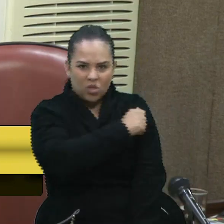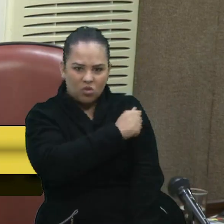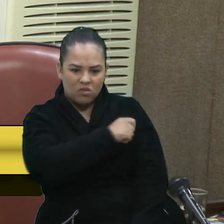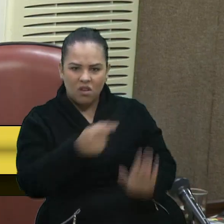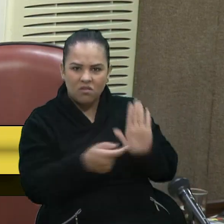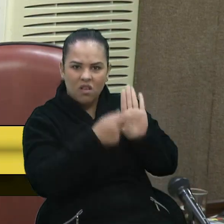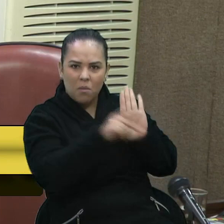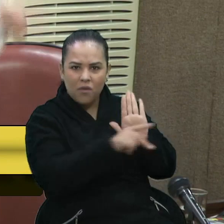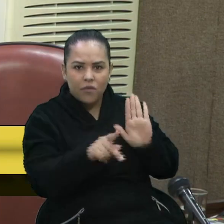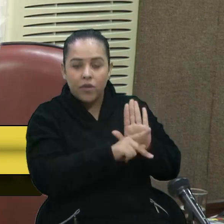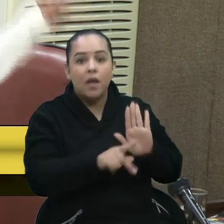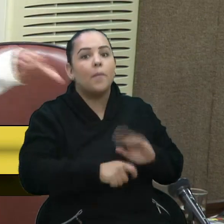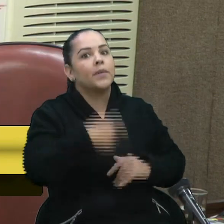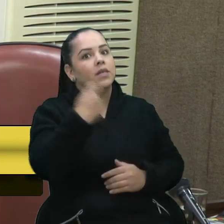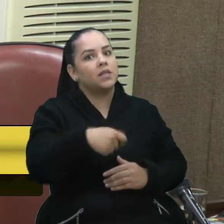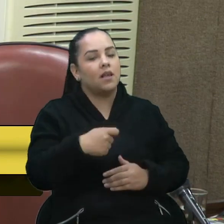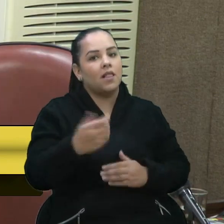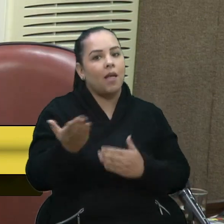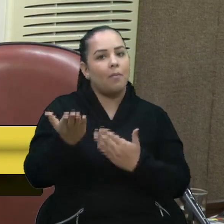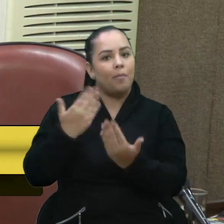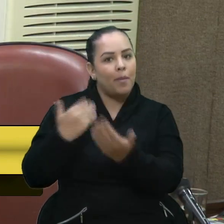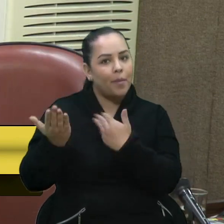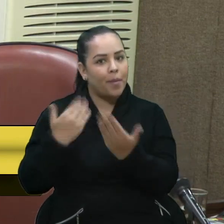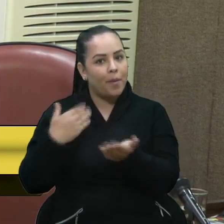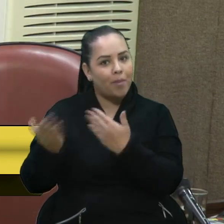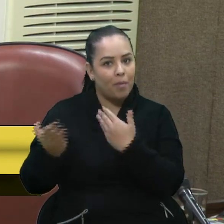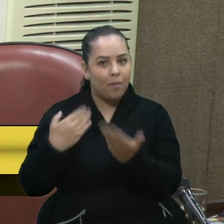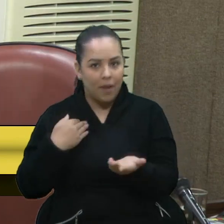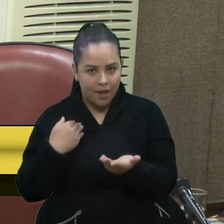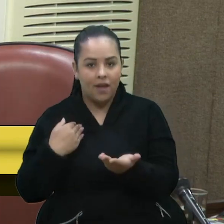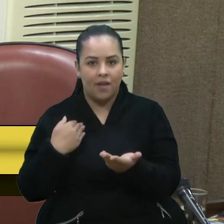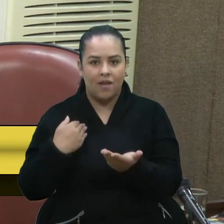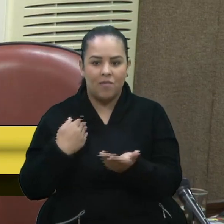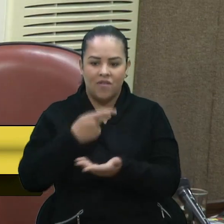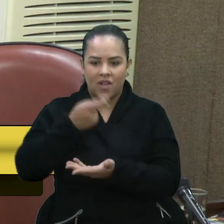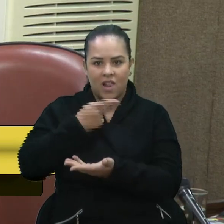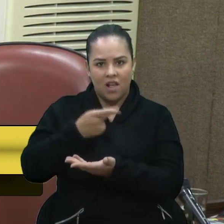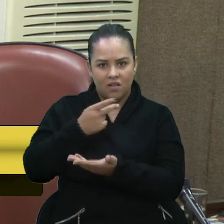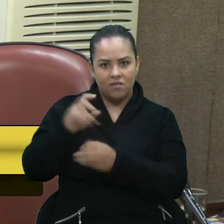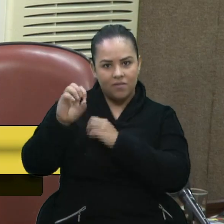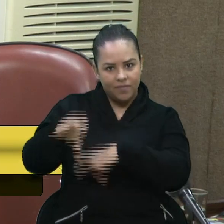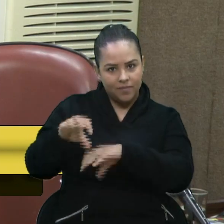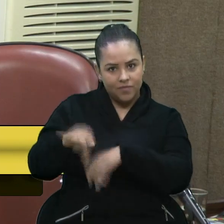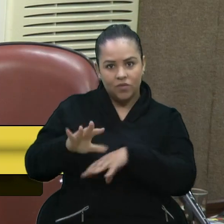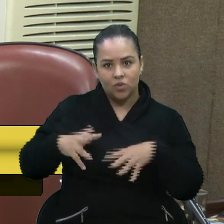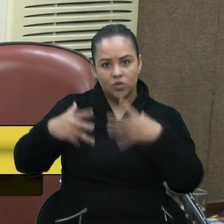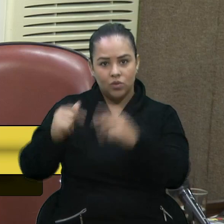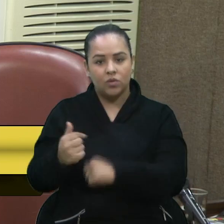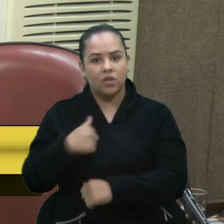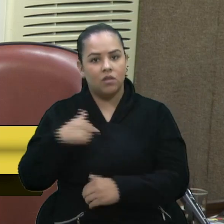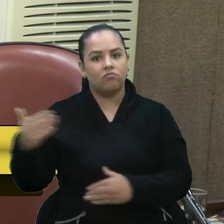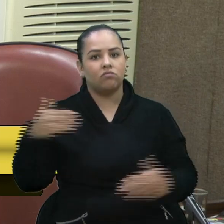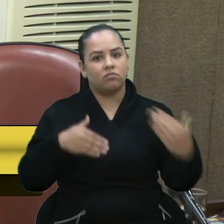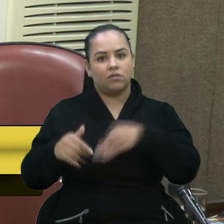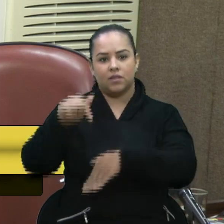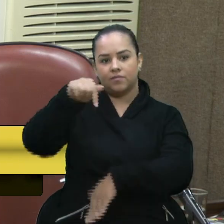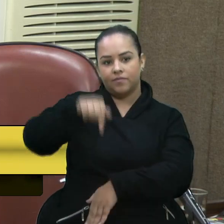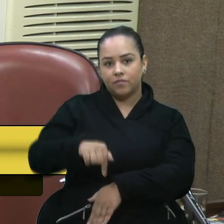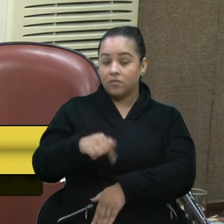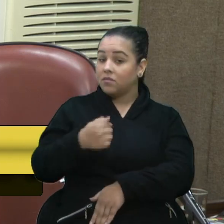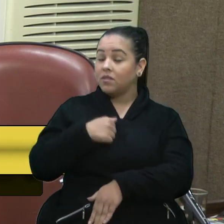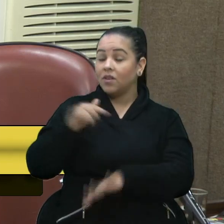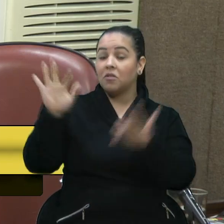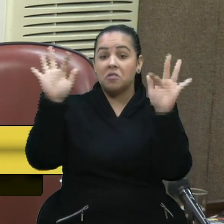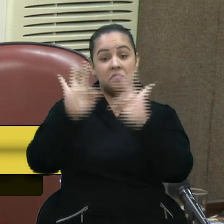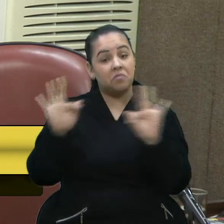gente tem que debater, se a gente quer realmente apoio para debater educação, tudo isso que eu trouxe aqui. E eu ficaria muito